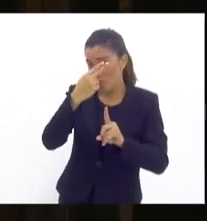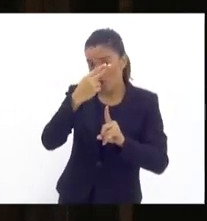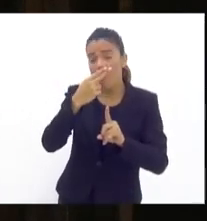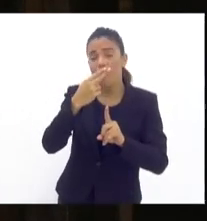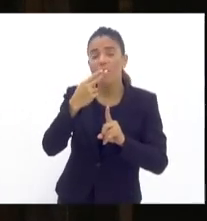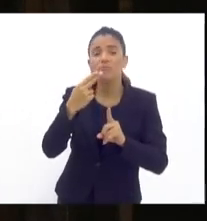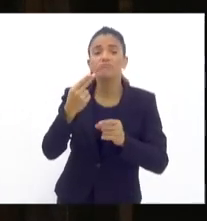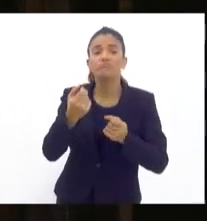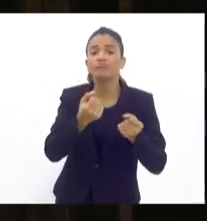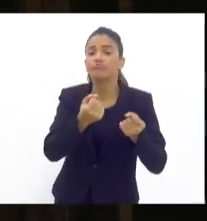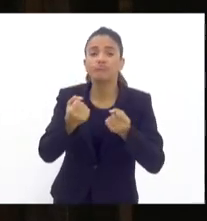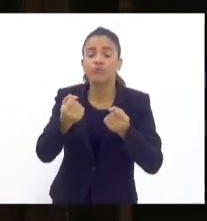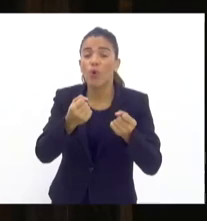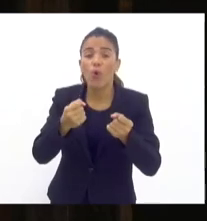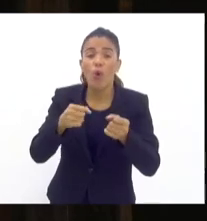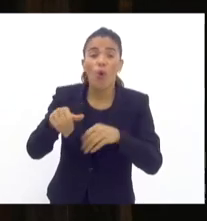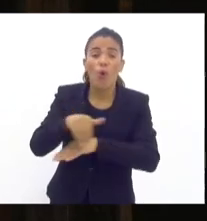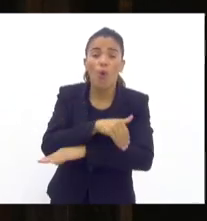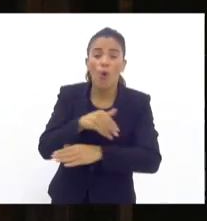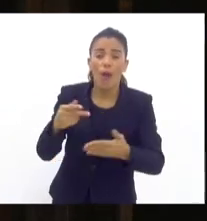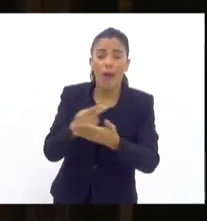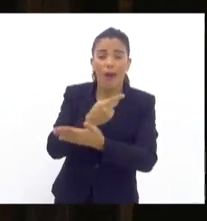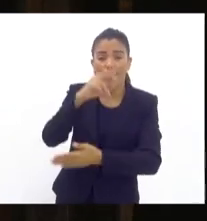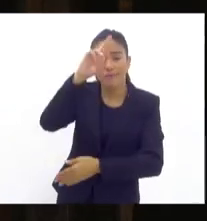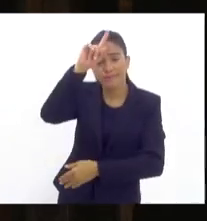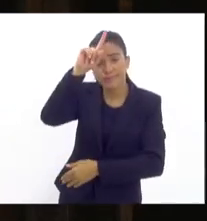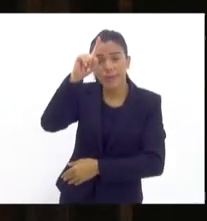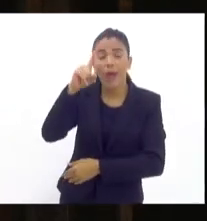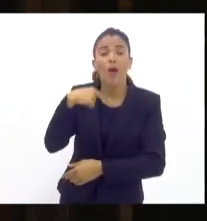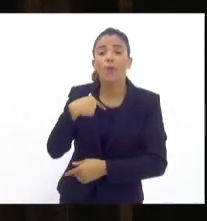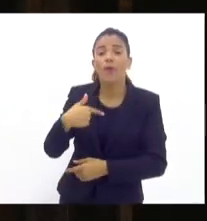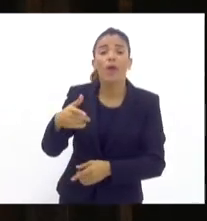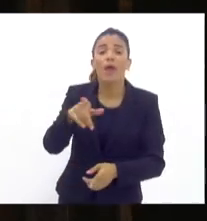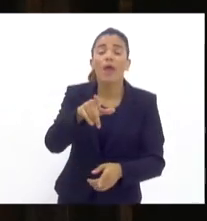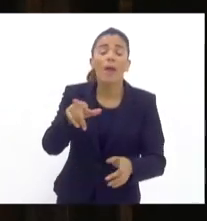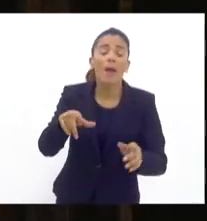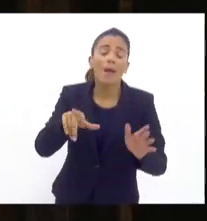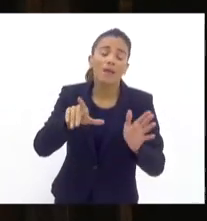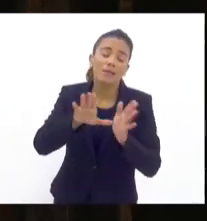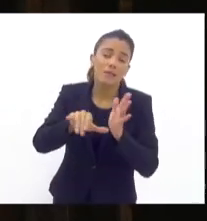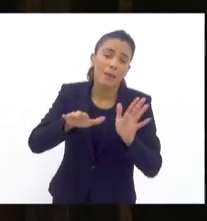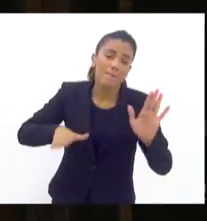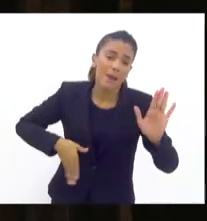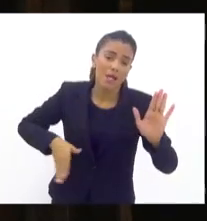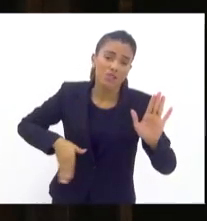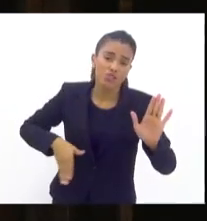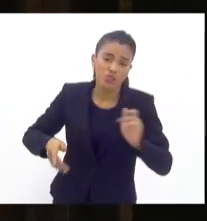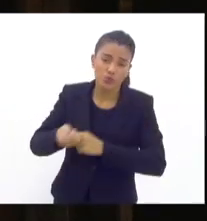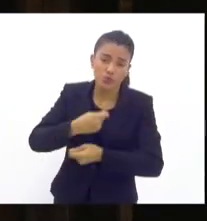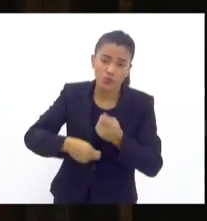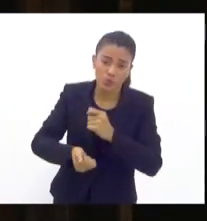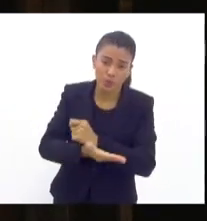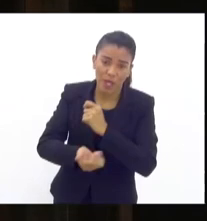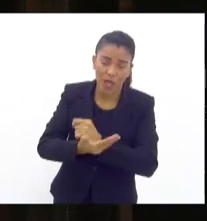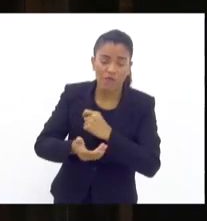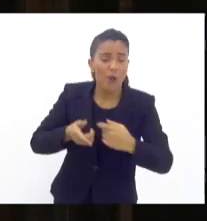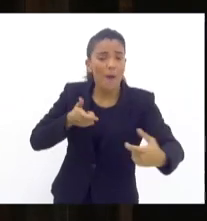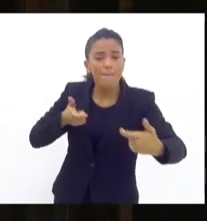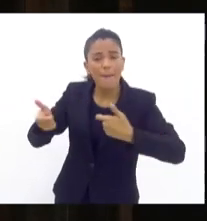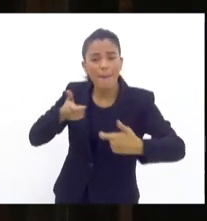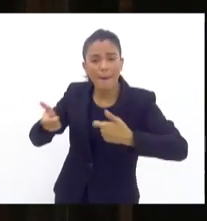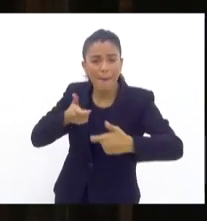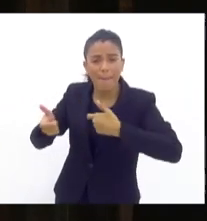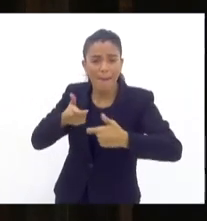entraram numa rua errada, bateram de frente com uma contenção do tráfico ali das Cinco Bocas, mas houve uma troca de tiro e acabou